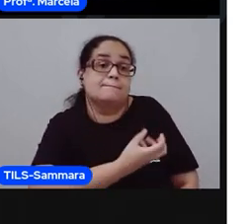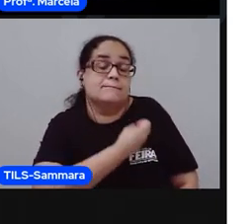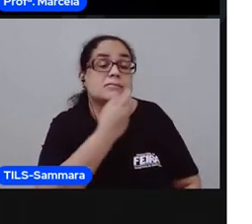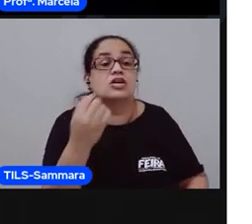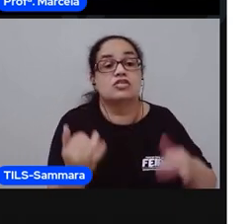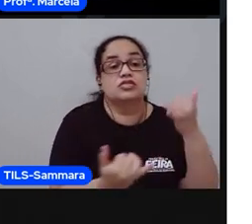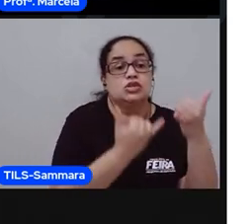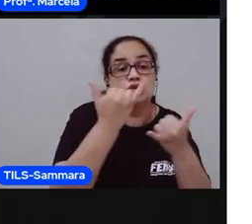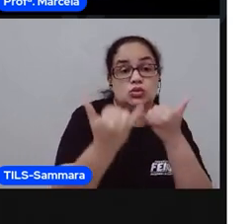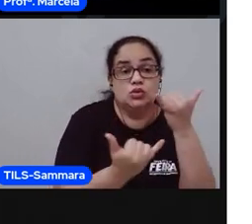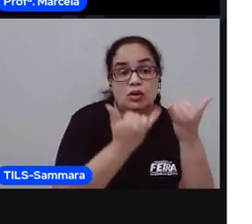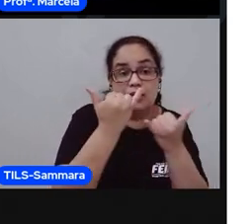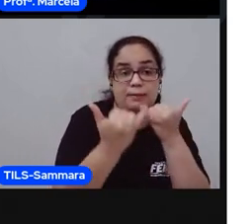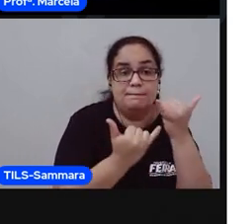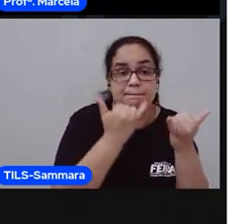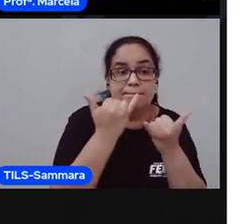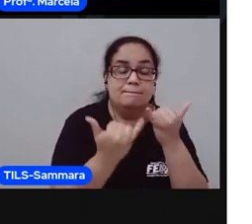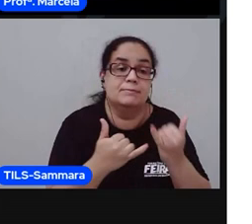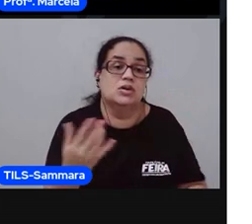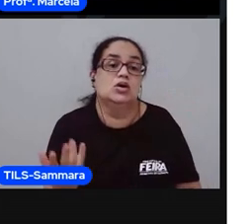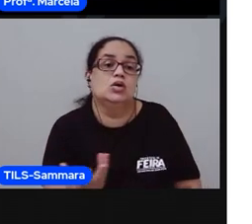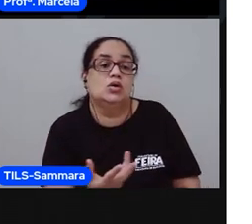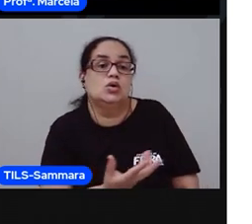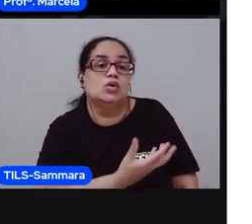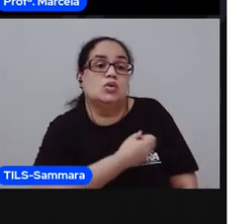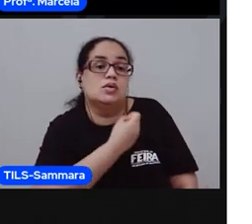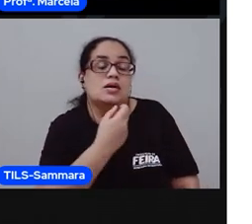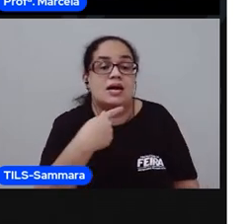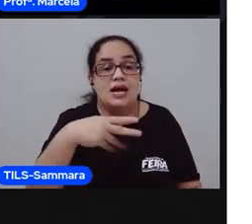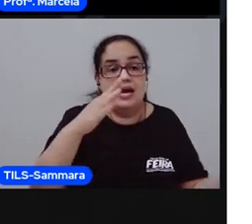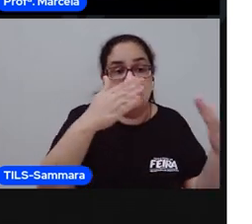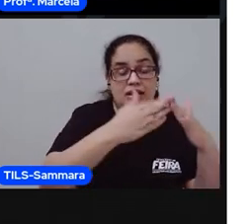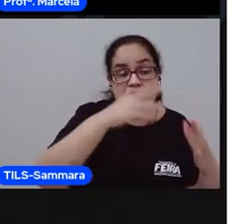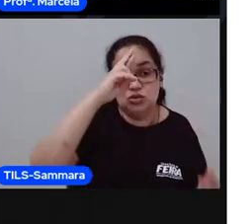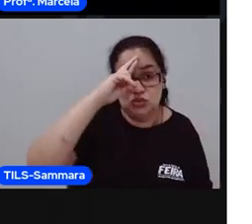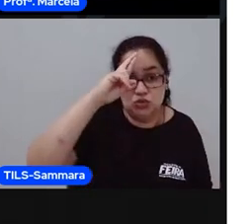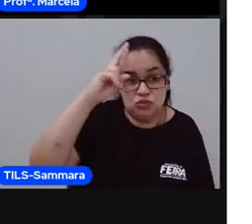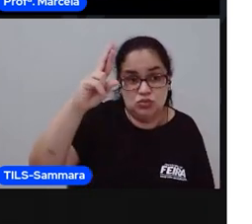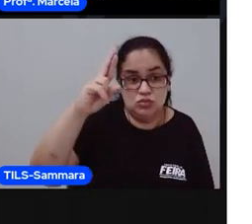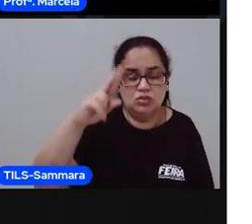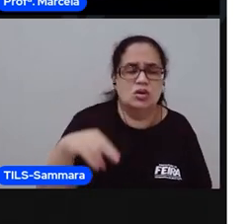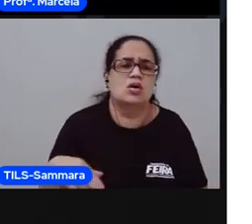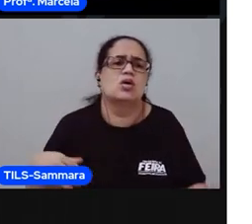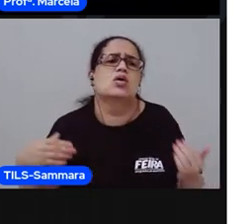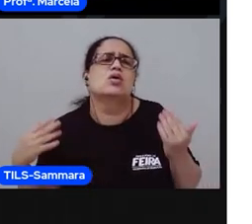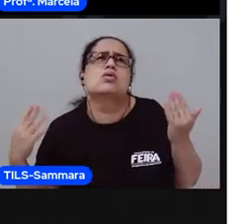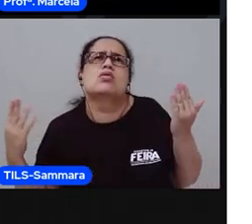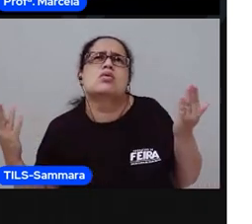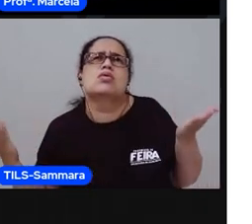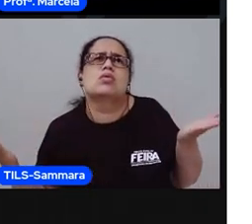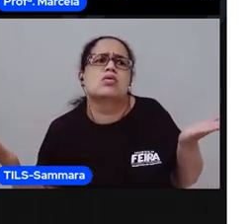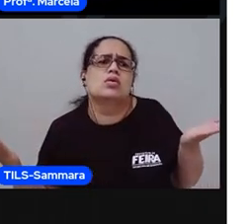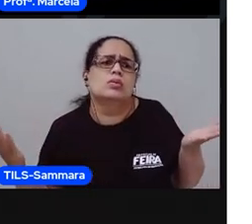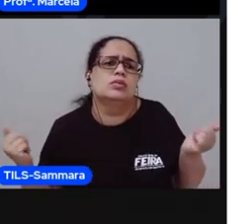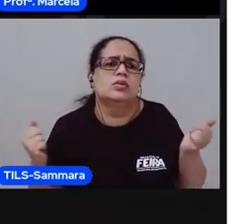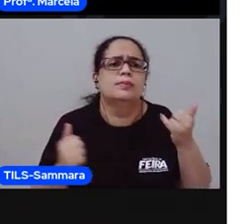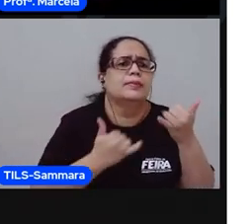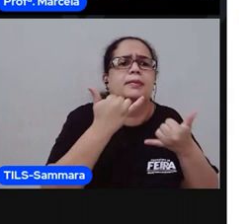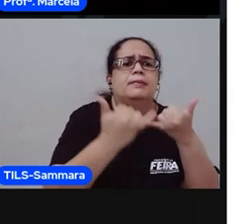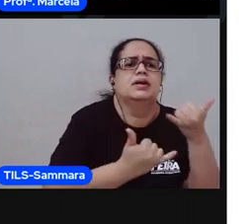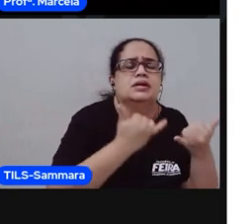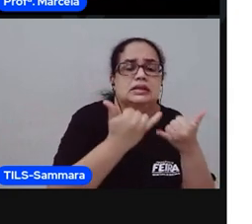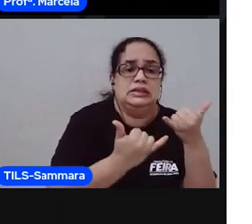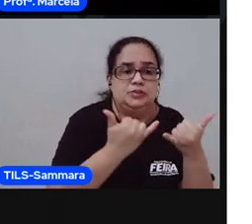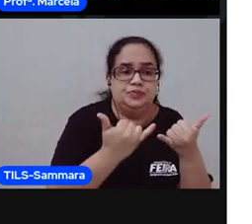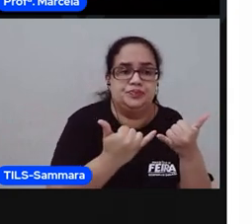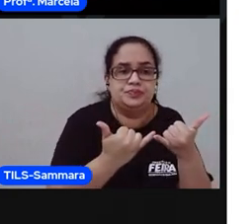brincadeira lá naquele poema, A Casa e o Seu Domo. Como assim, para a Marcela? A